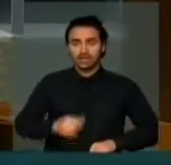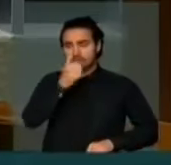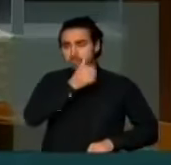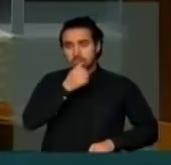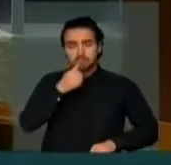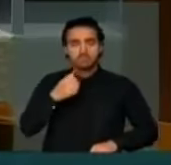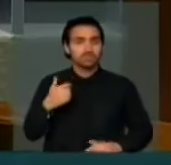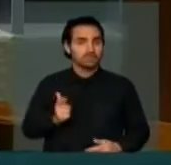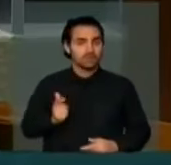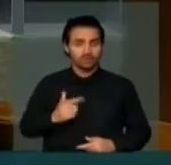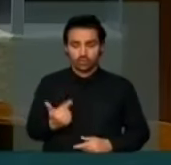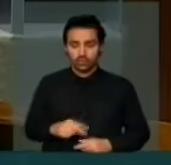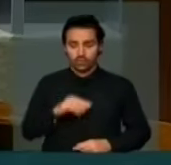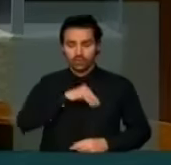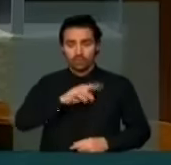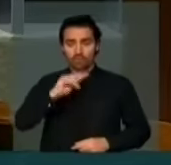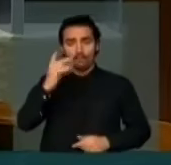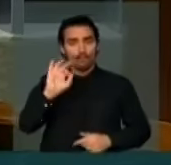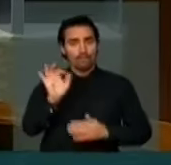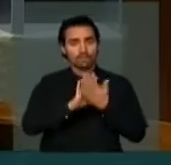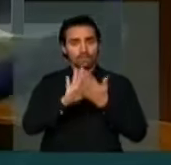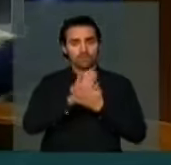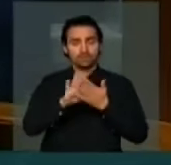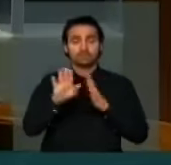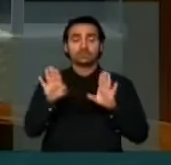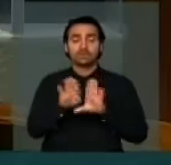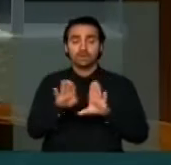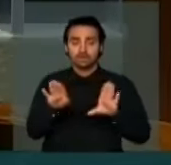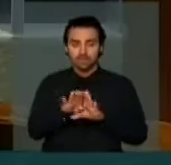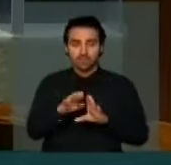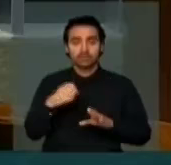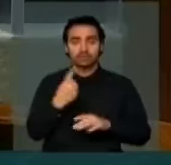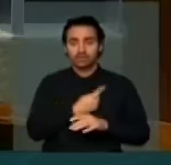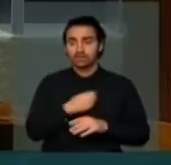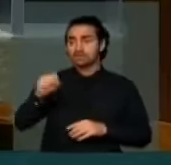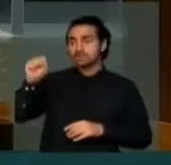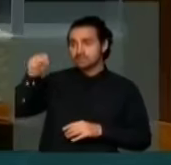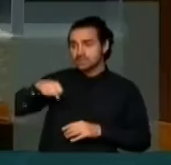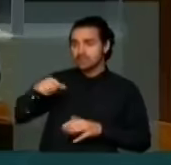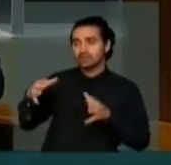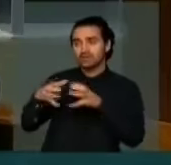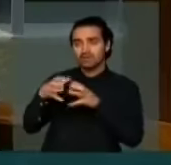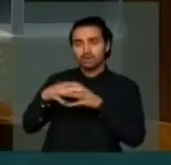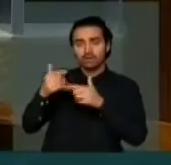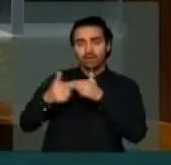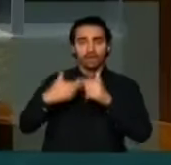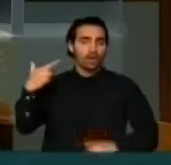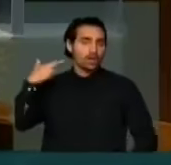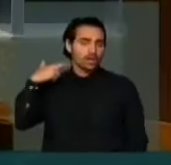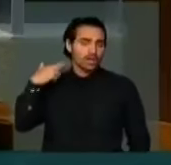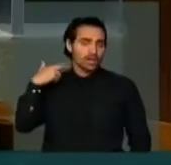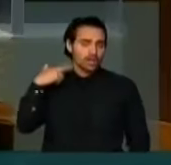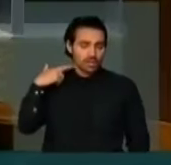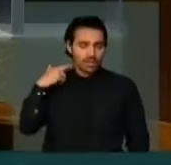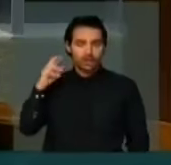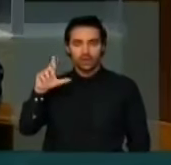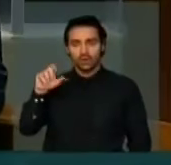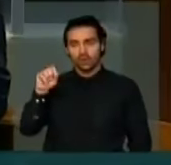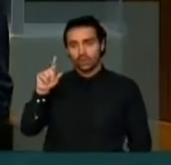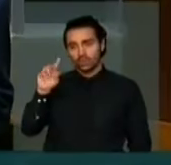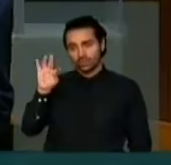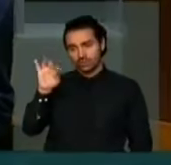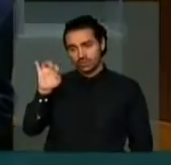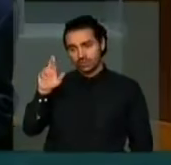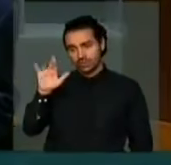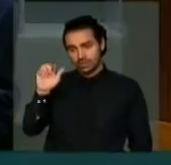E também nós estamos dizendo sim aos lotéricos que venderam tudo